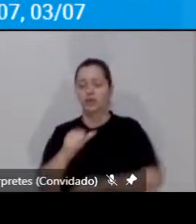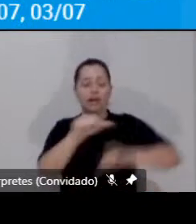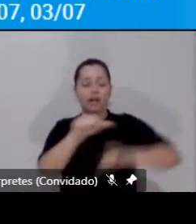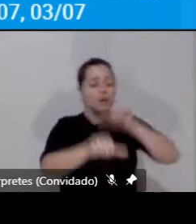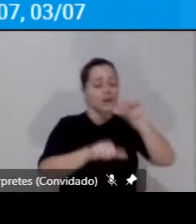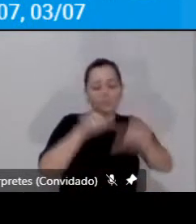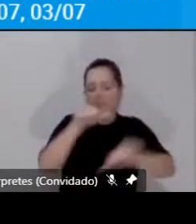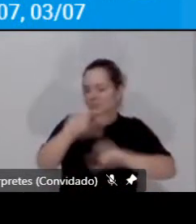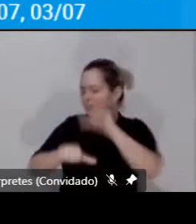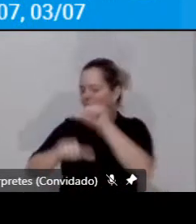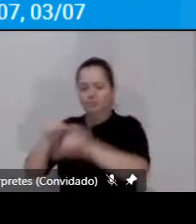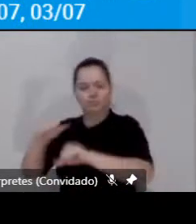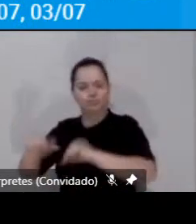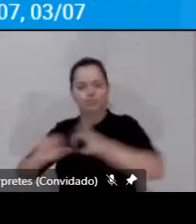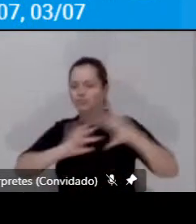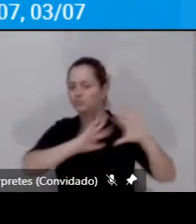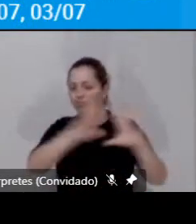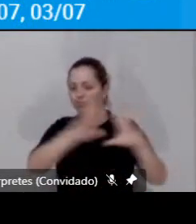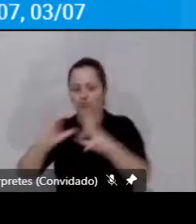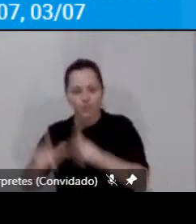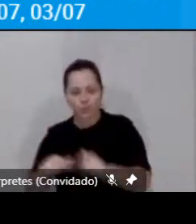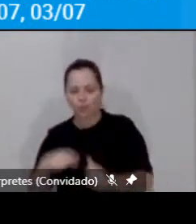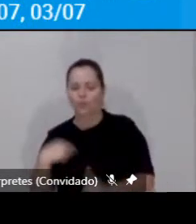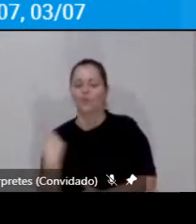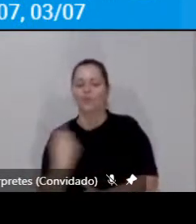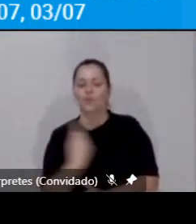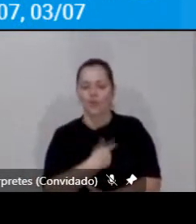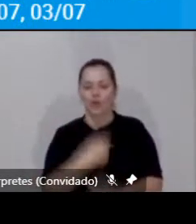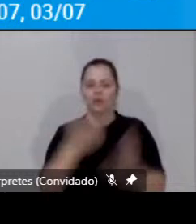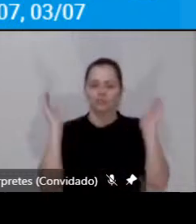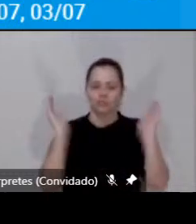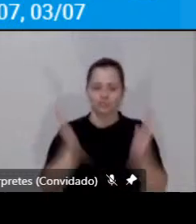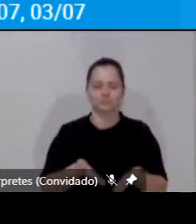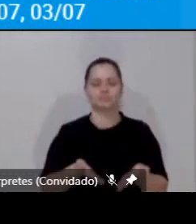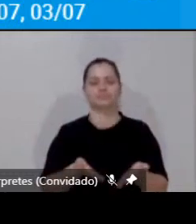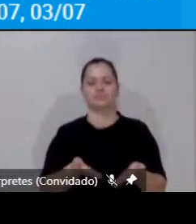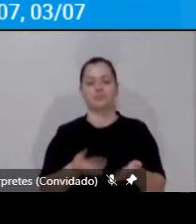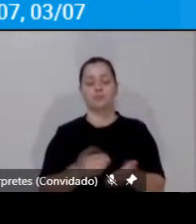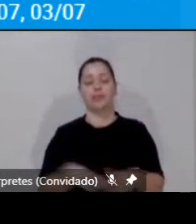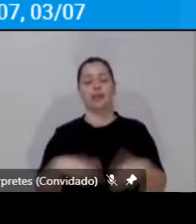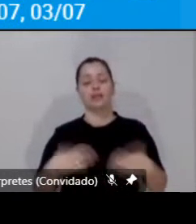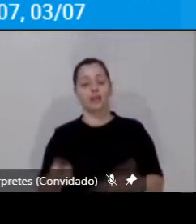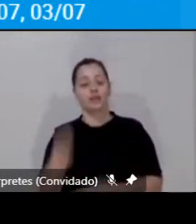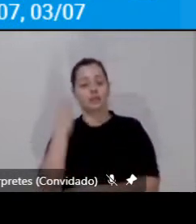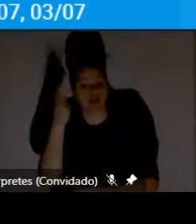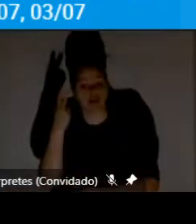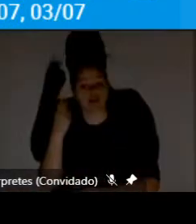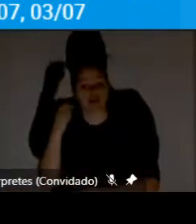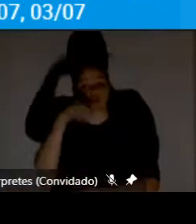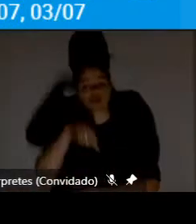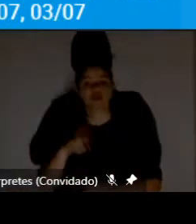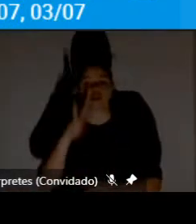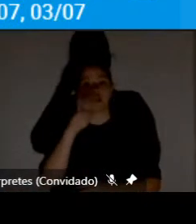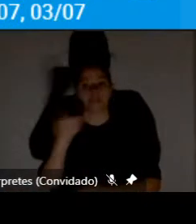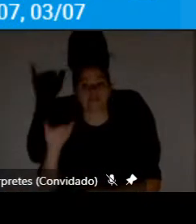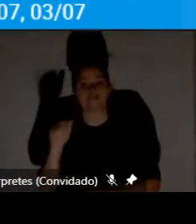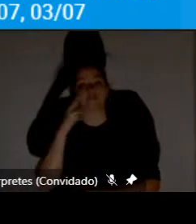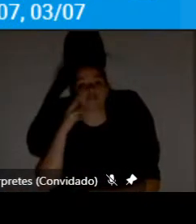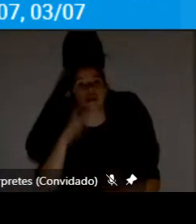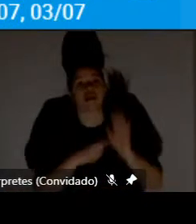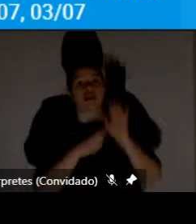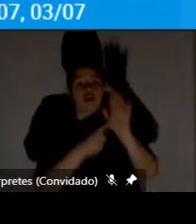contemporaneidade nossa. E, historicamente, a gente vai ver, então, qual é o impacto dessa